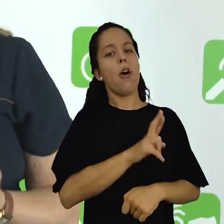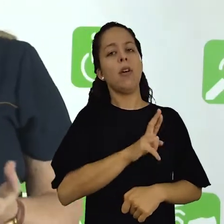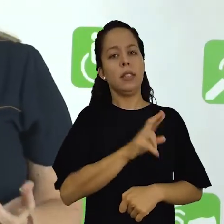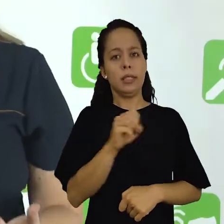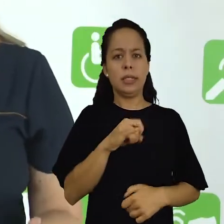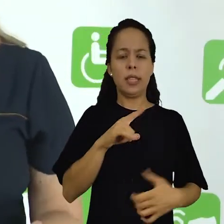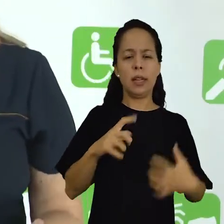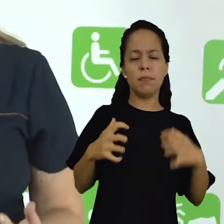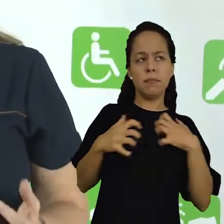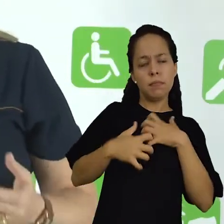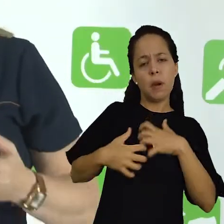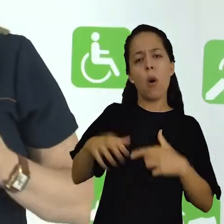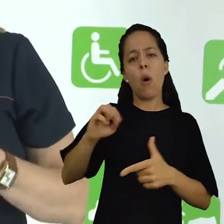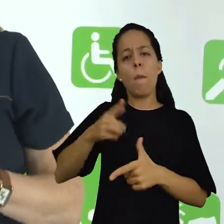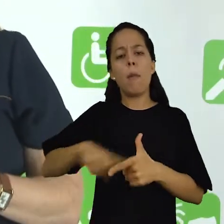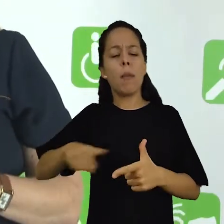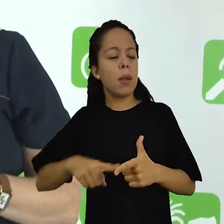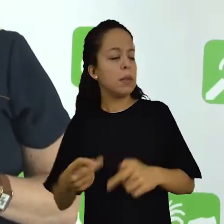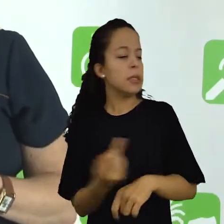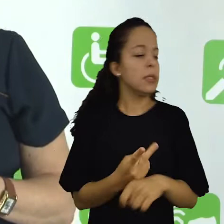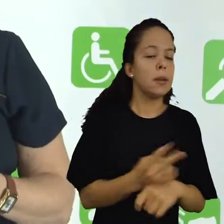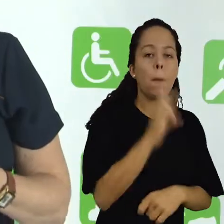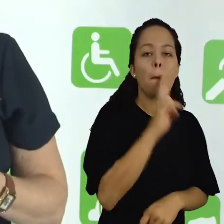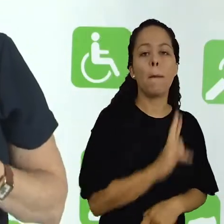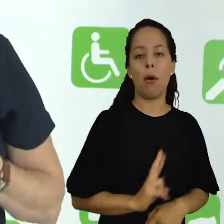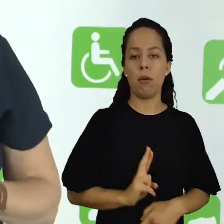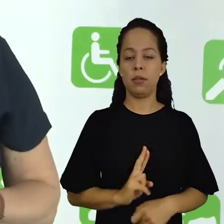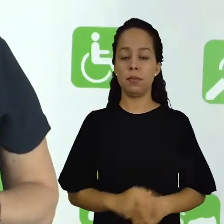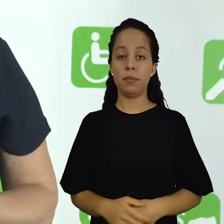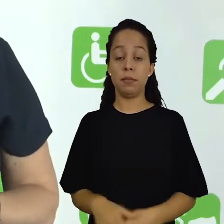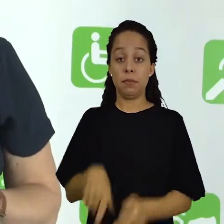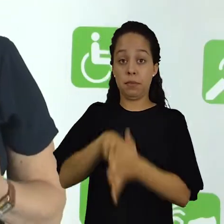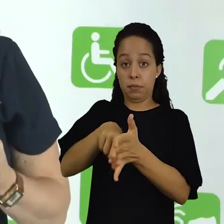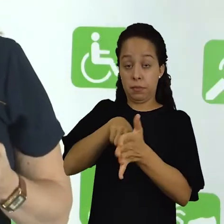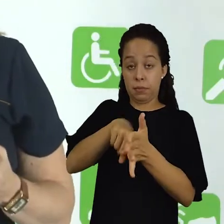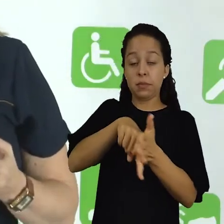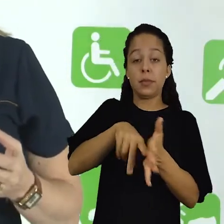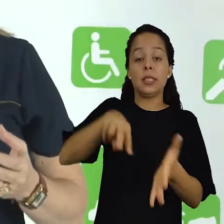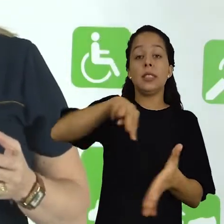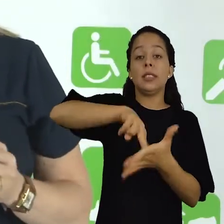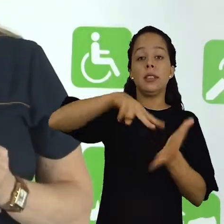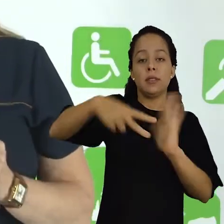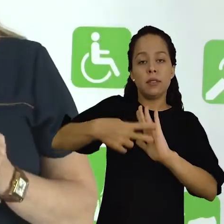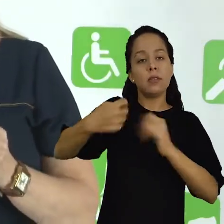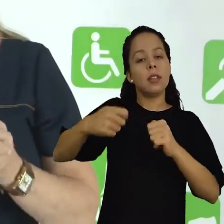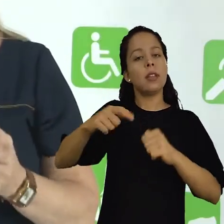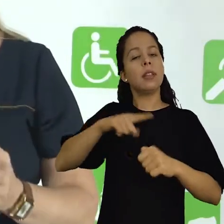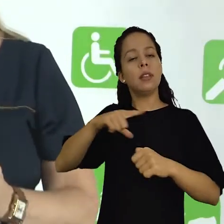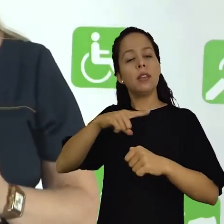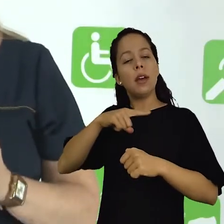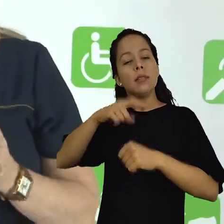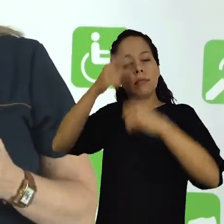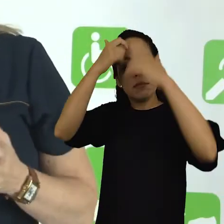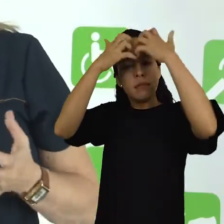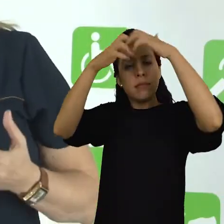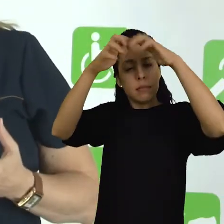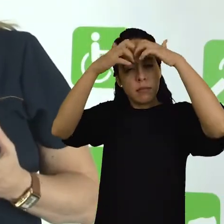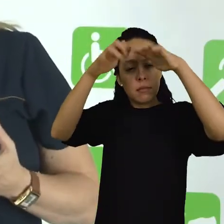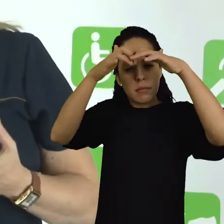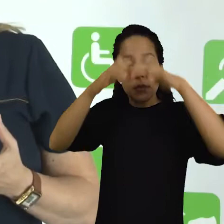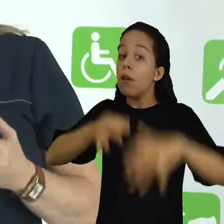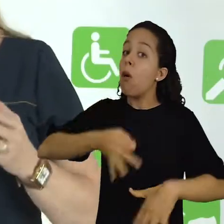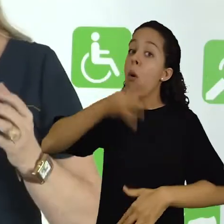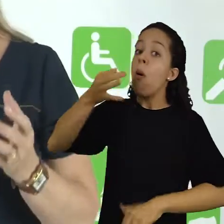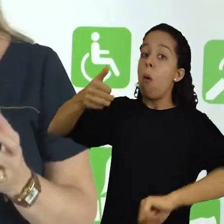para alguma inquietação ou algum problema. Pesquisar também diz respeito a você manter um diálogo